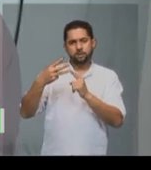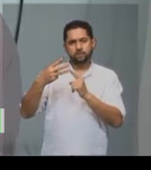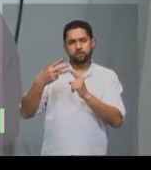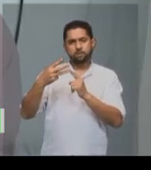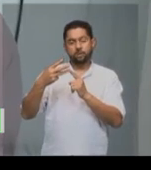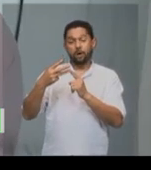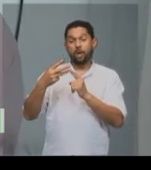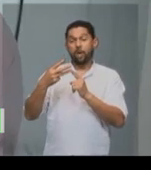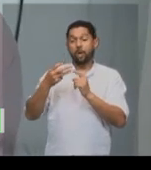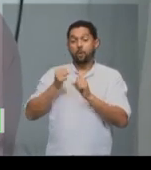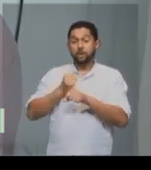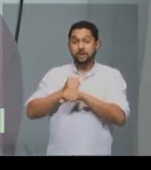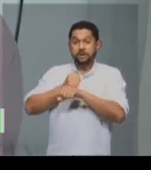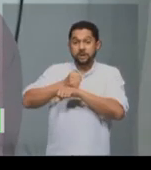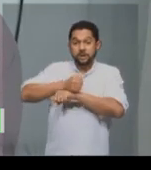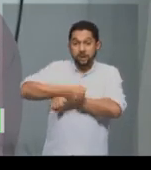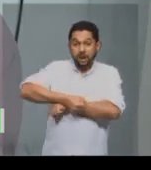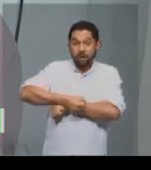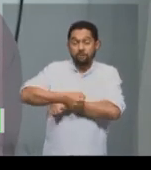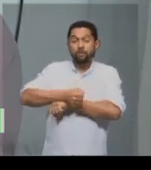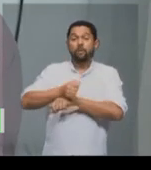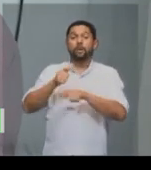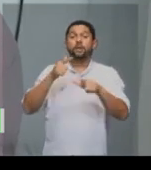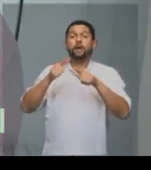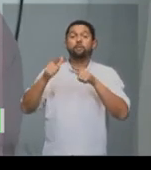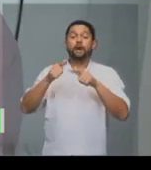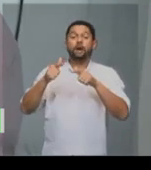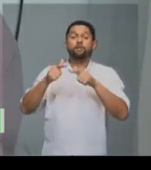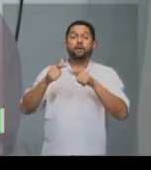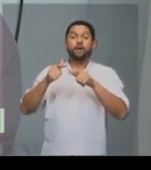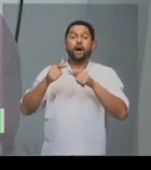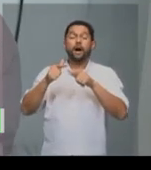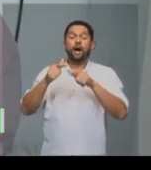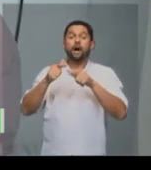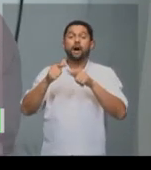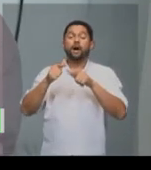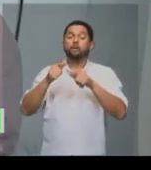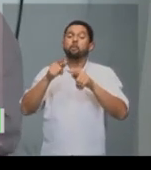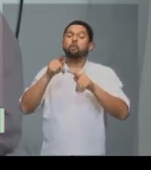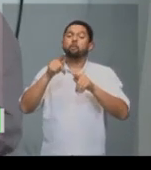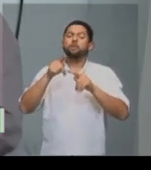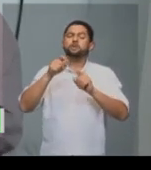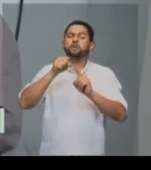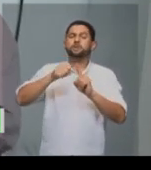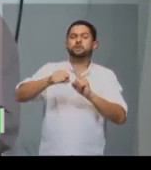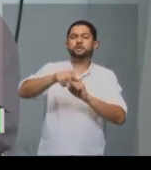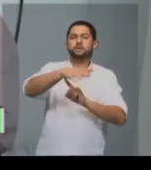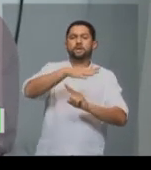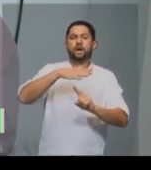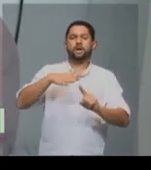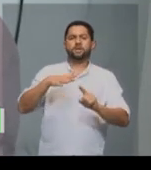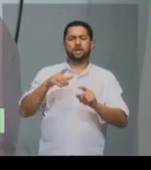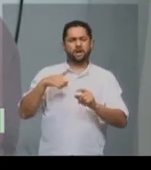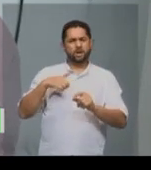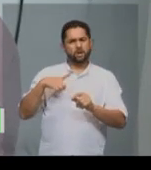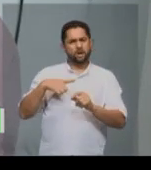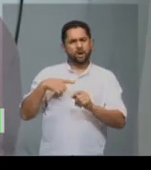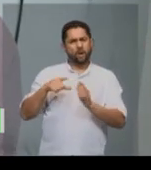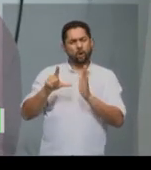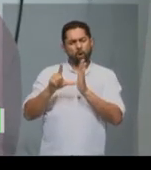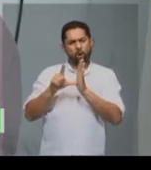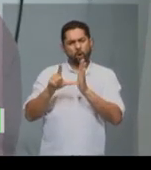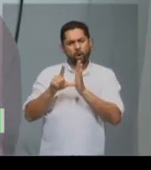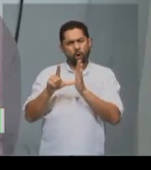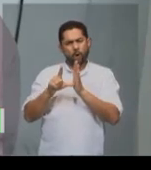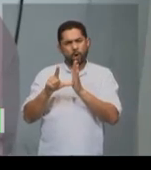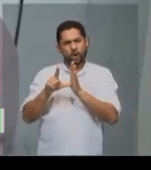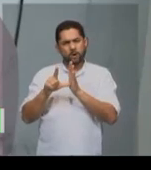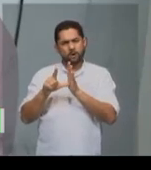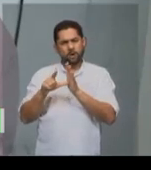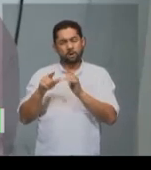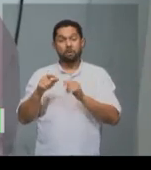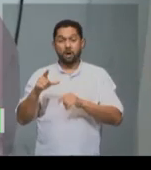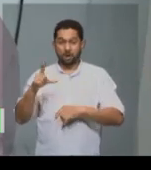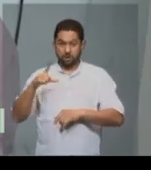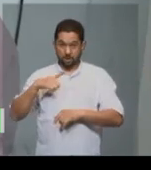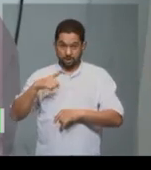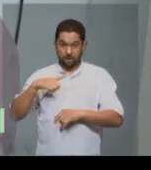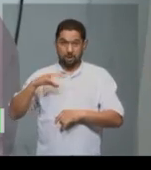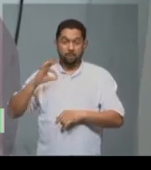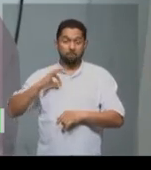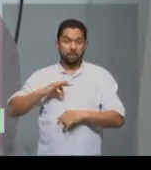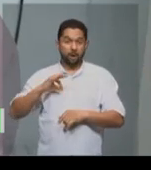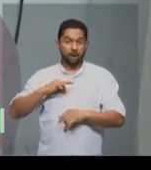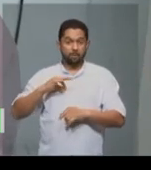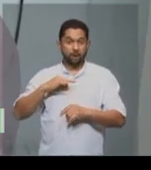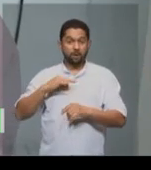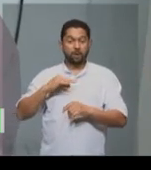ganho. Trabalhava nos centros urbanos, então ele realizava pequenos comércios. Então, ele recebia pagamento, ele recebia um pagamento que era